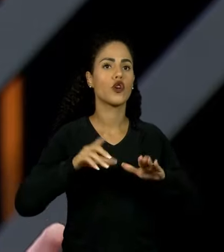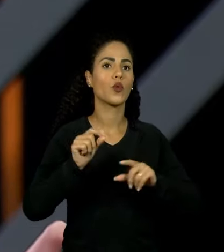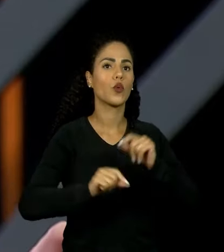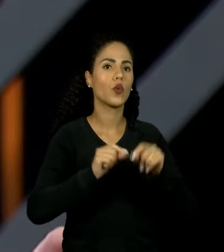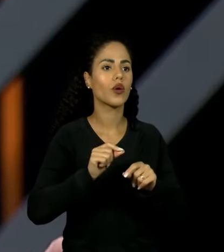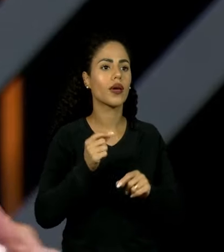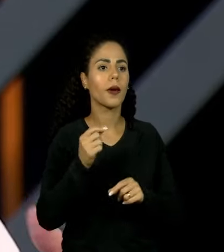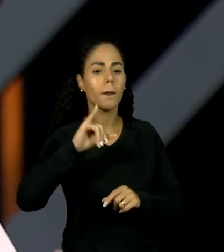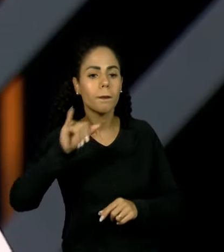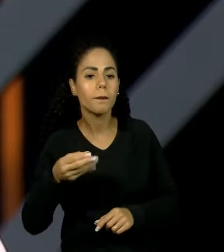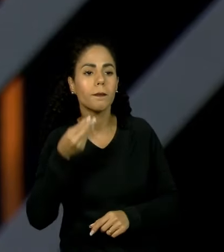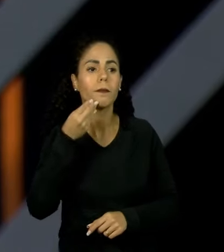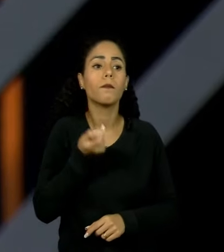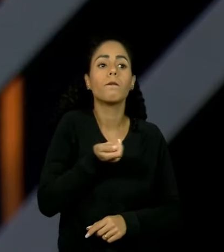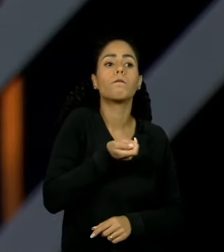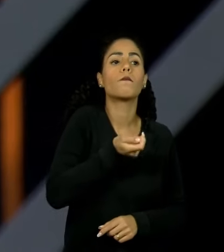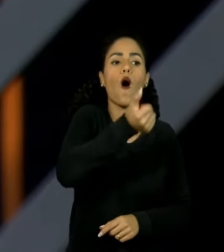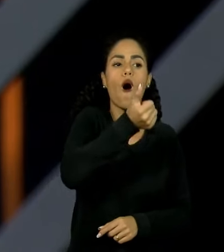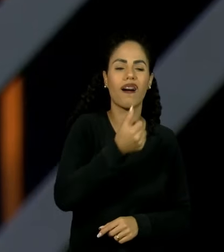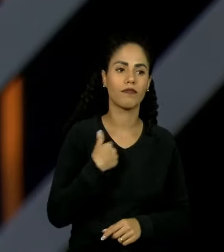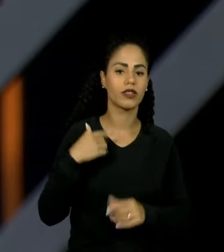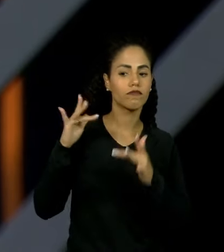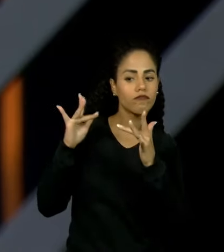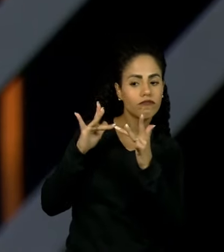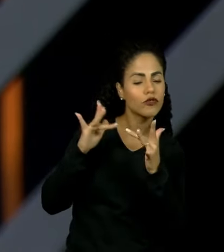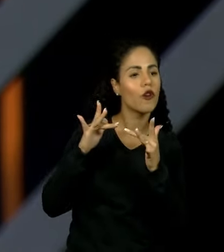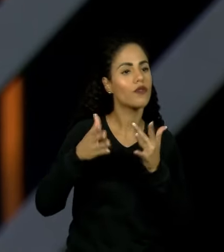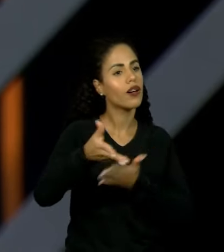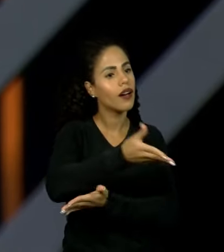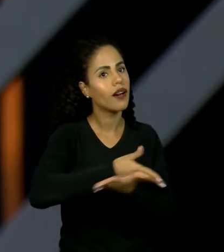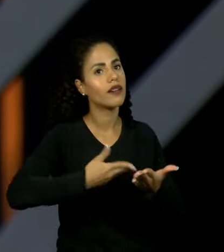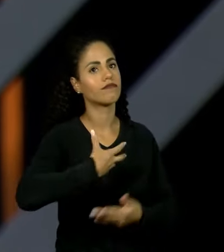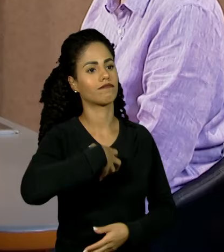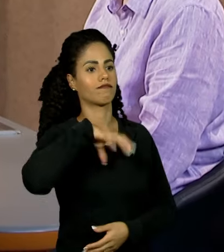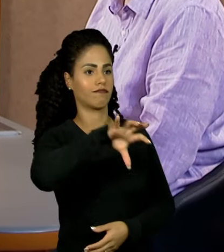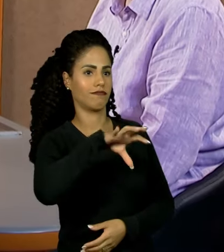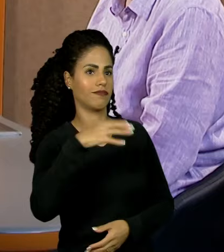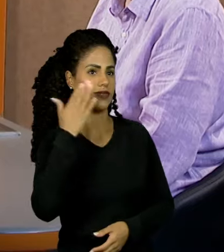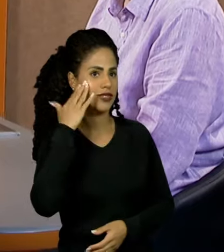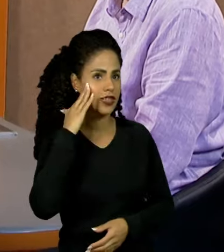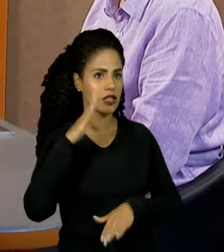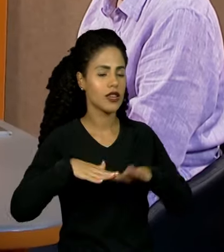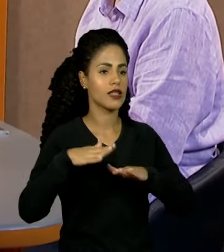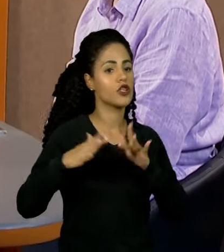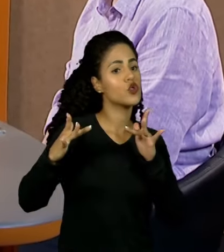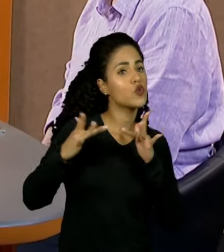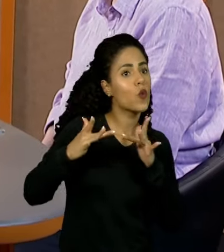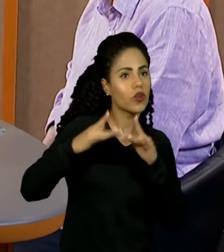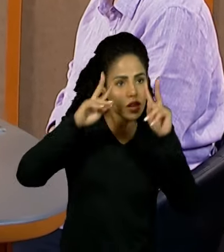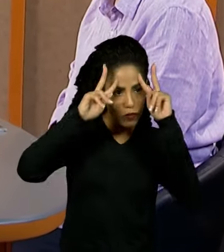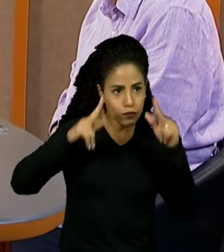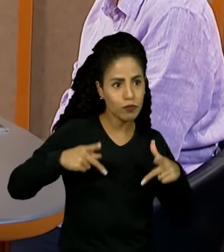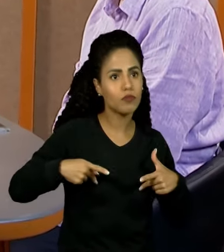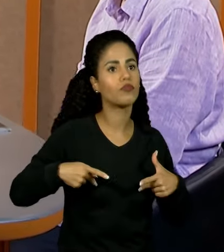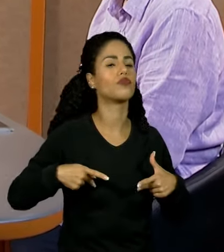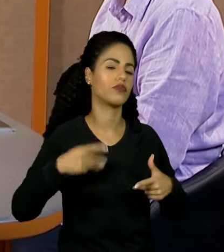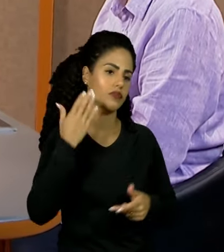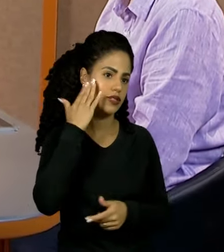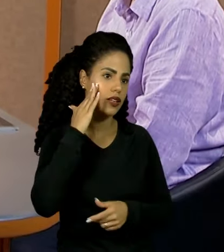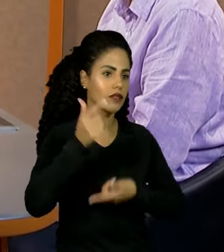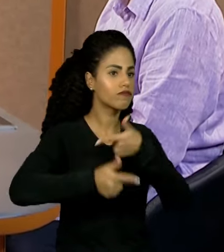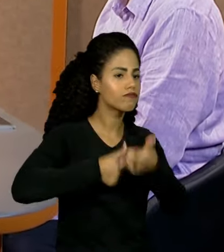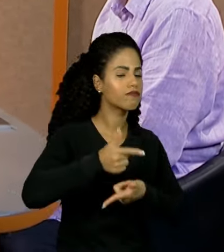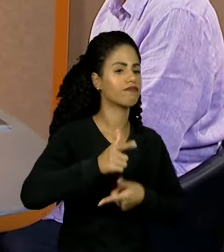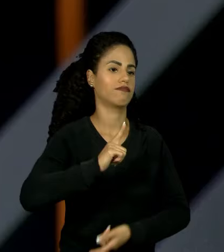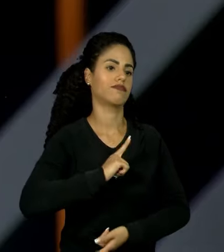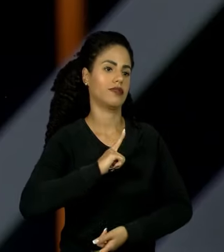poucas oportunidades de esse contato humano mais frequente. E na vida da infância, esse contato humano é o mais relevante trabalho